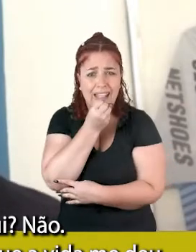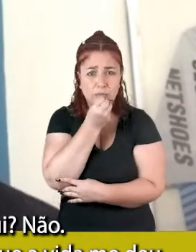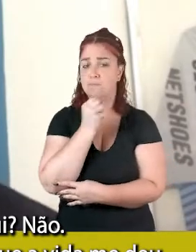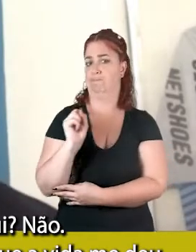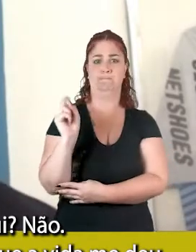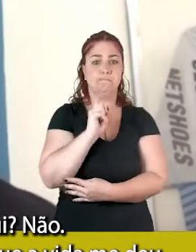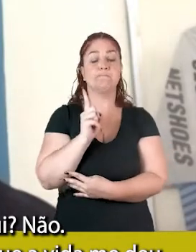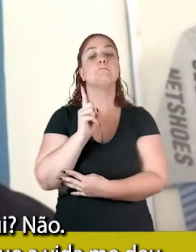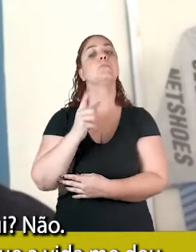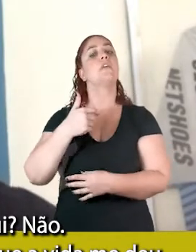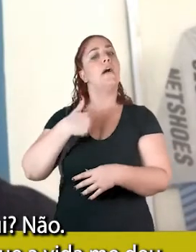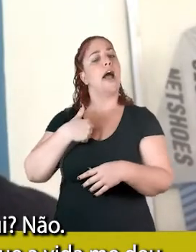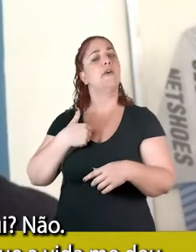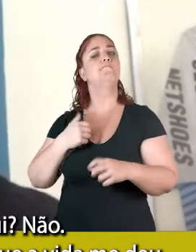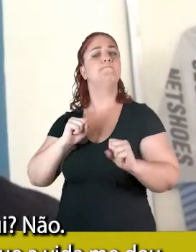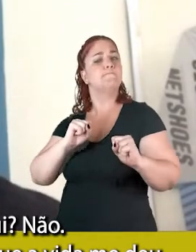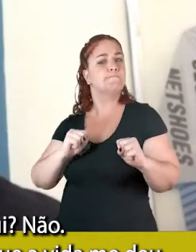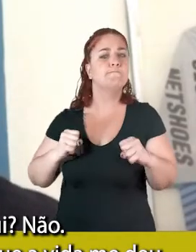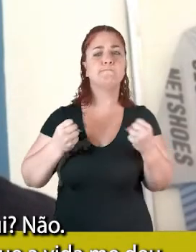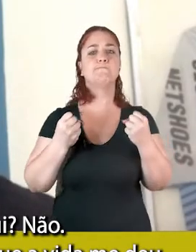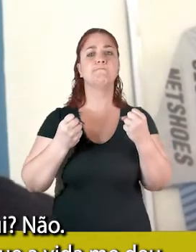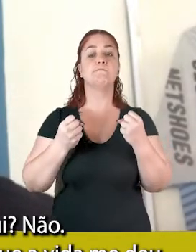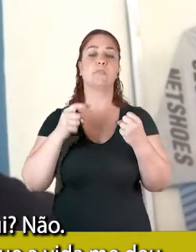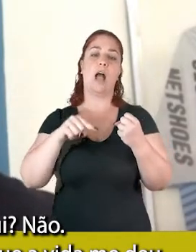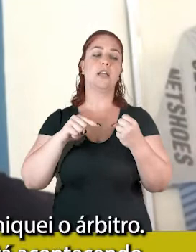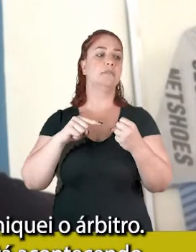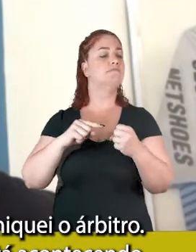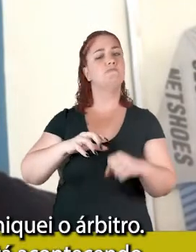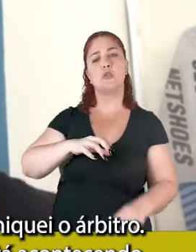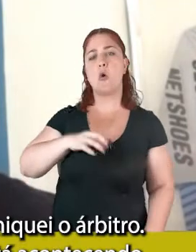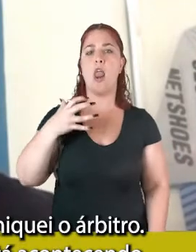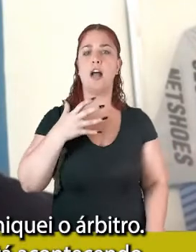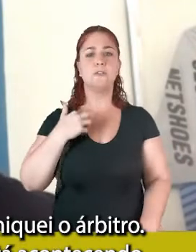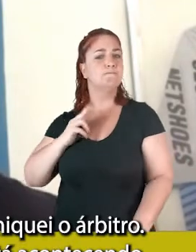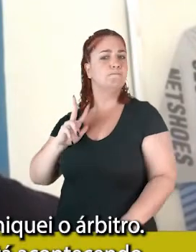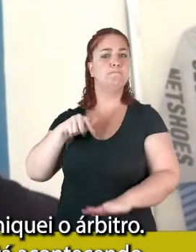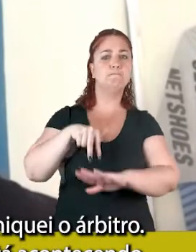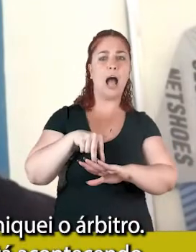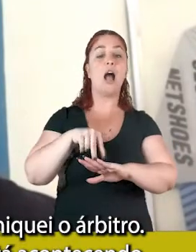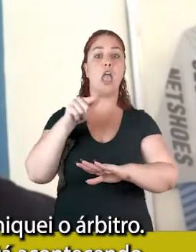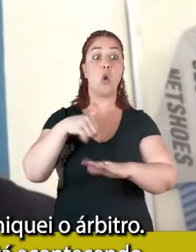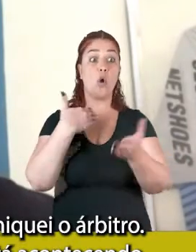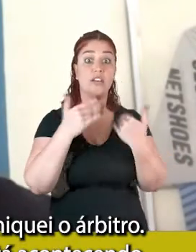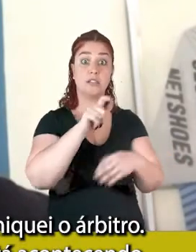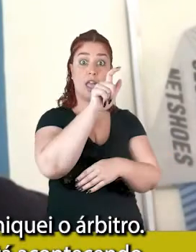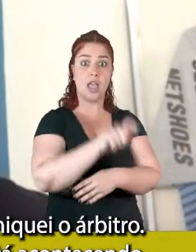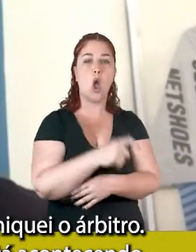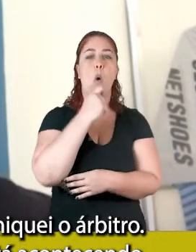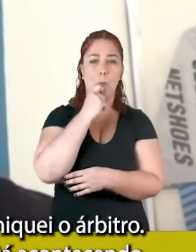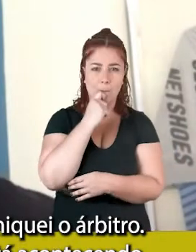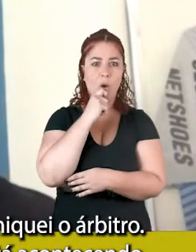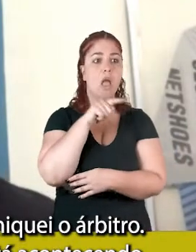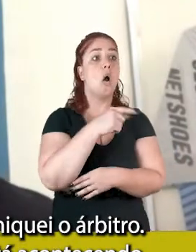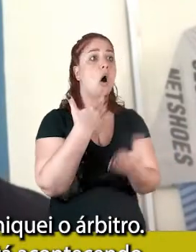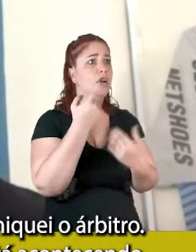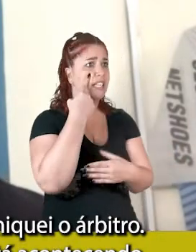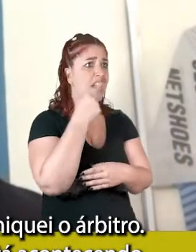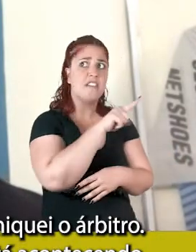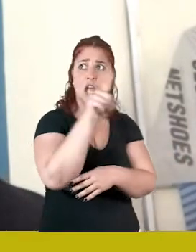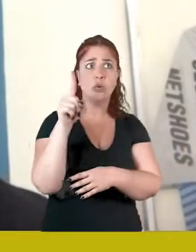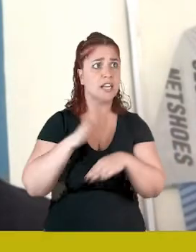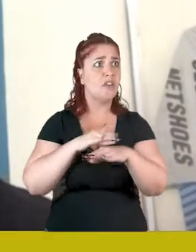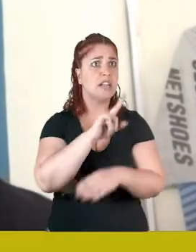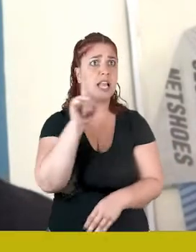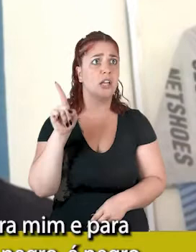aí eu tive que ter uma frieza, né, que a vida me deu, fui, falei com o árbitro, comuniquei o árbitro, falei, cara, você tá vendo o que tá